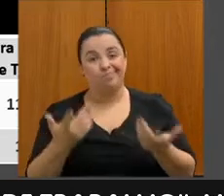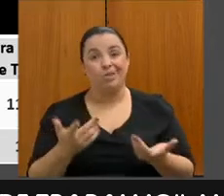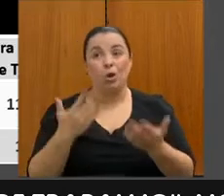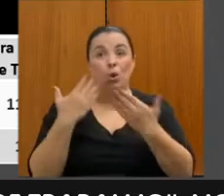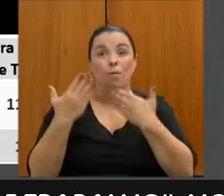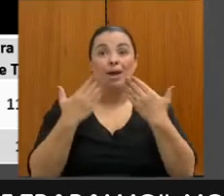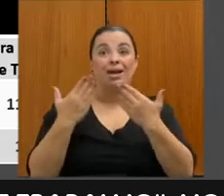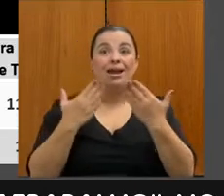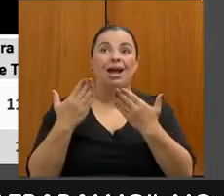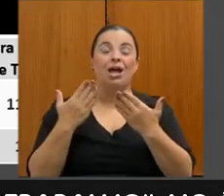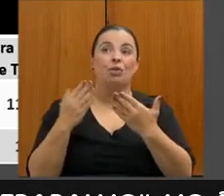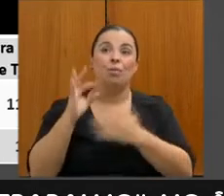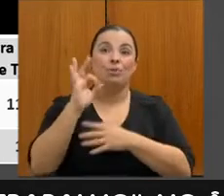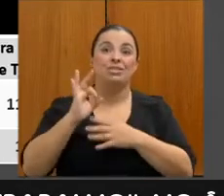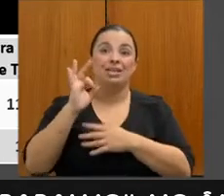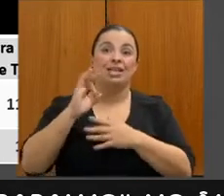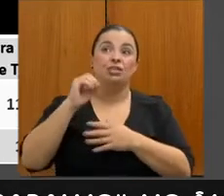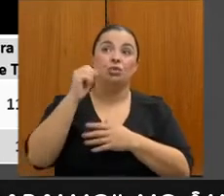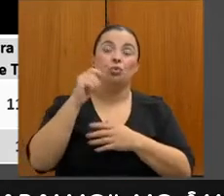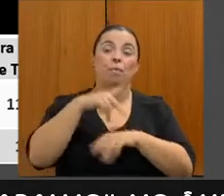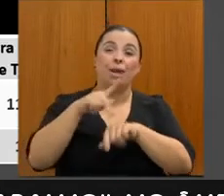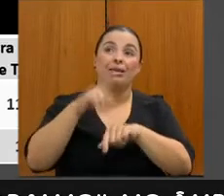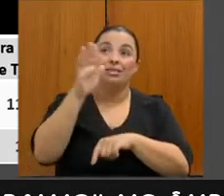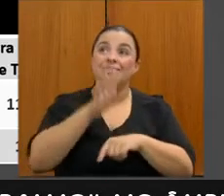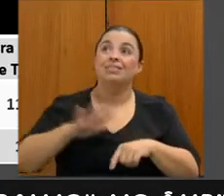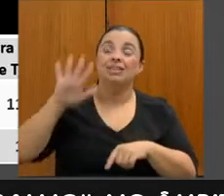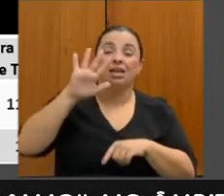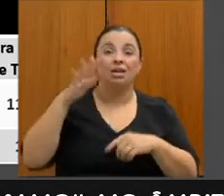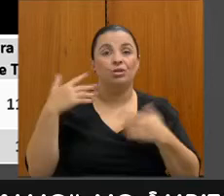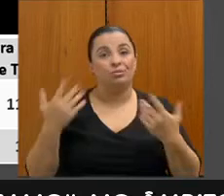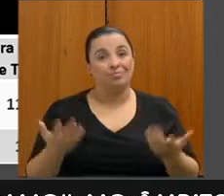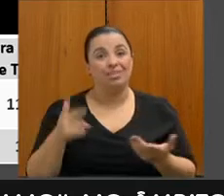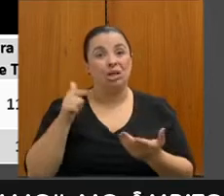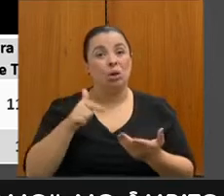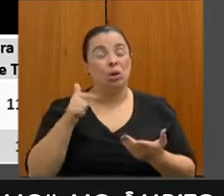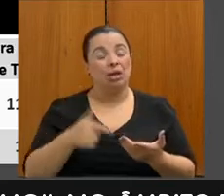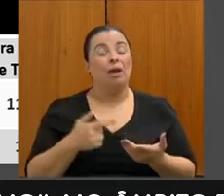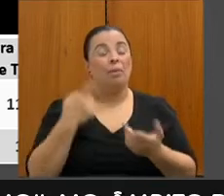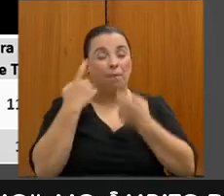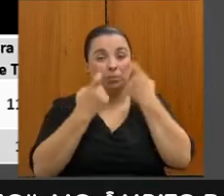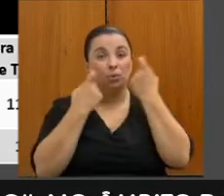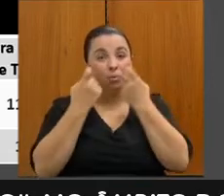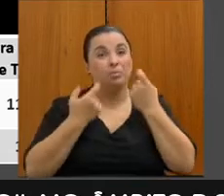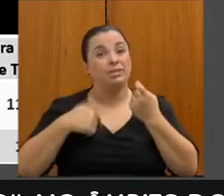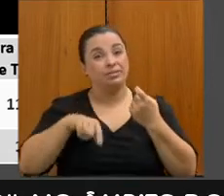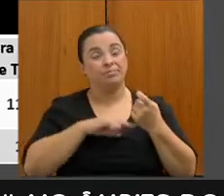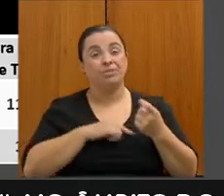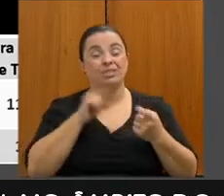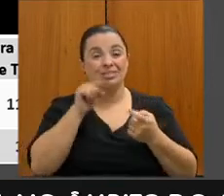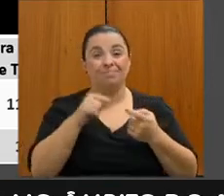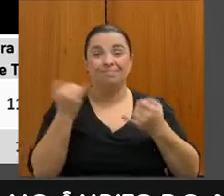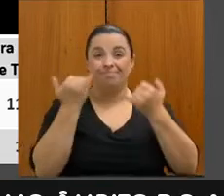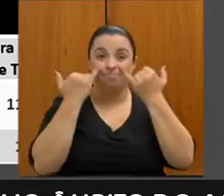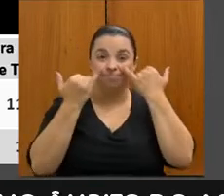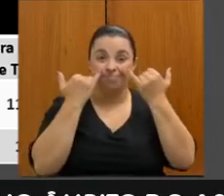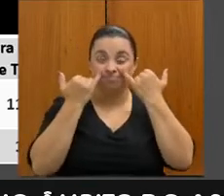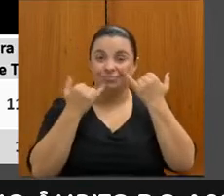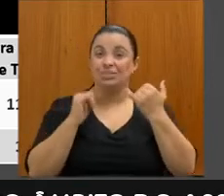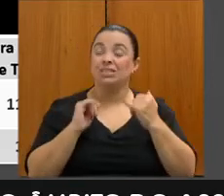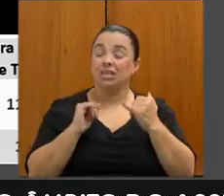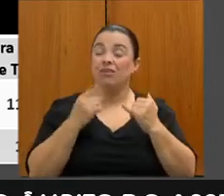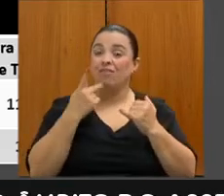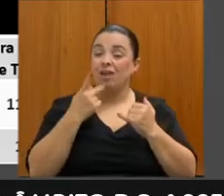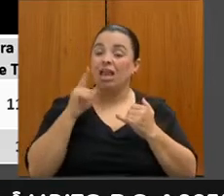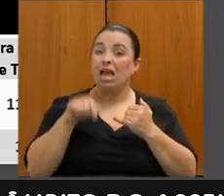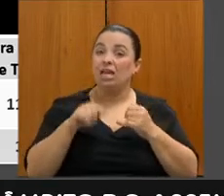existe também uma grande quantidade fora da força de trabalho, que também representa uma preocupação para a gente, e aí são dados que reforçam o quanto essa discussão é